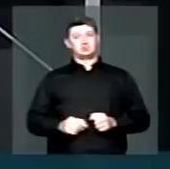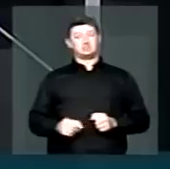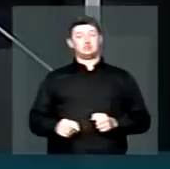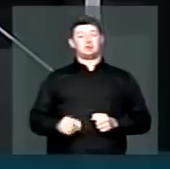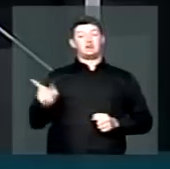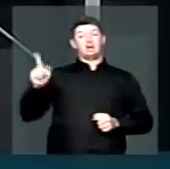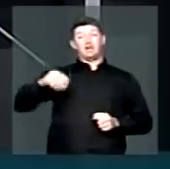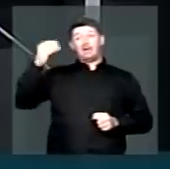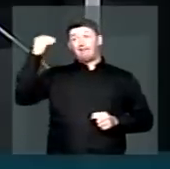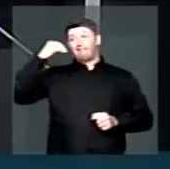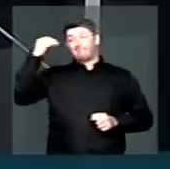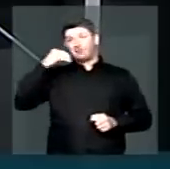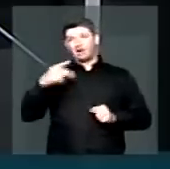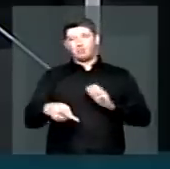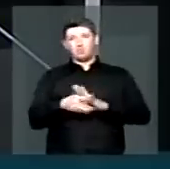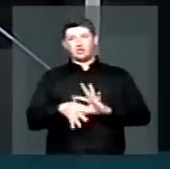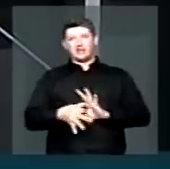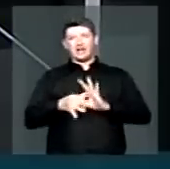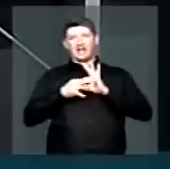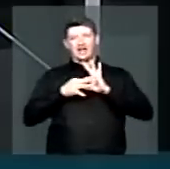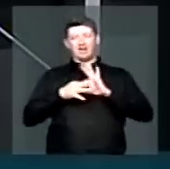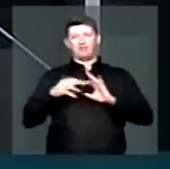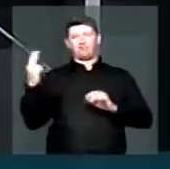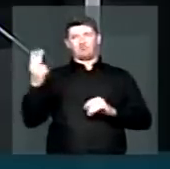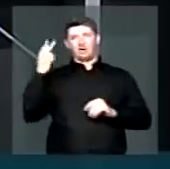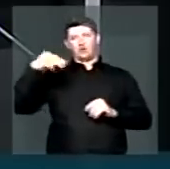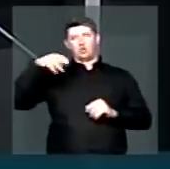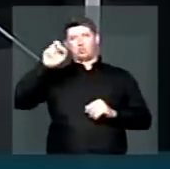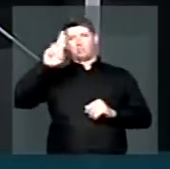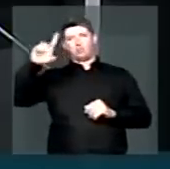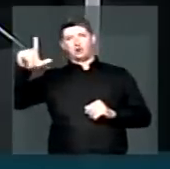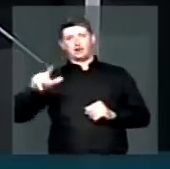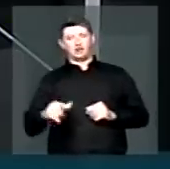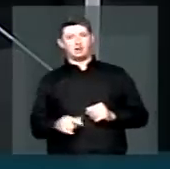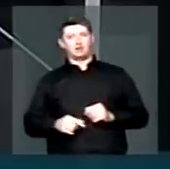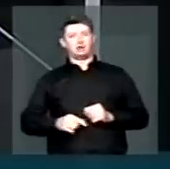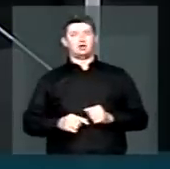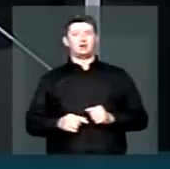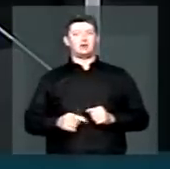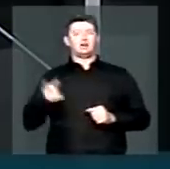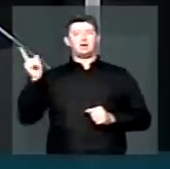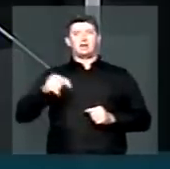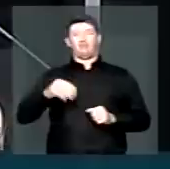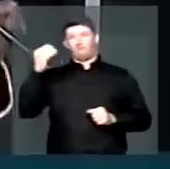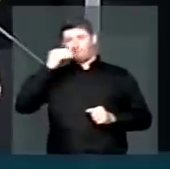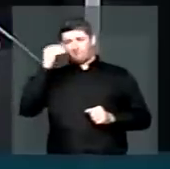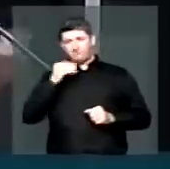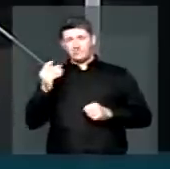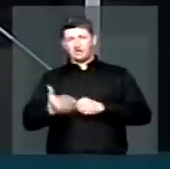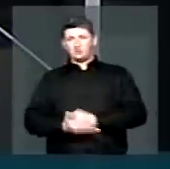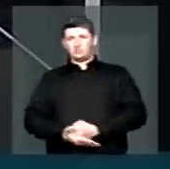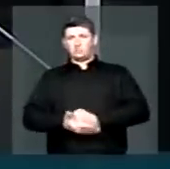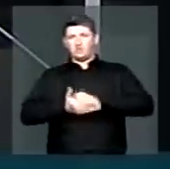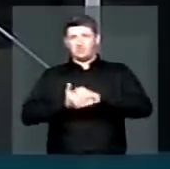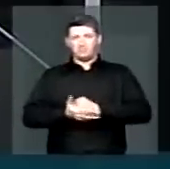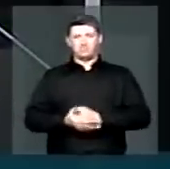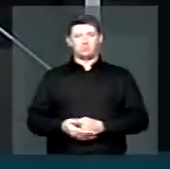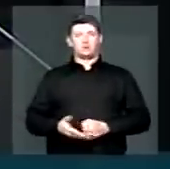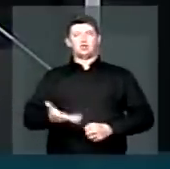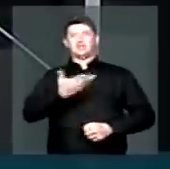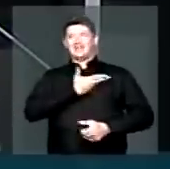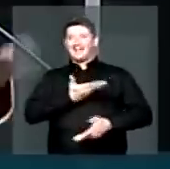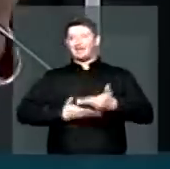enfraquecimento dos laços de valores morais, dos laços de solidariedade, dos laços de